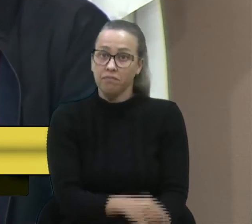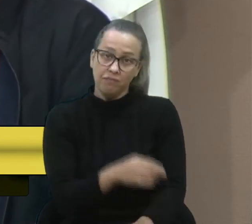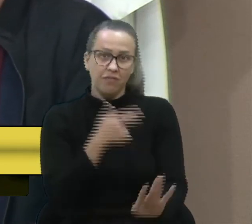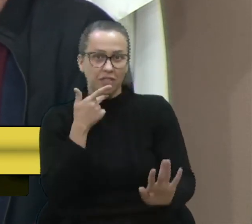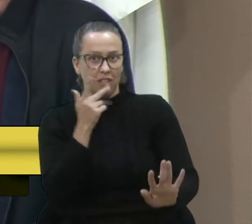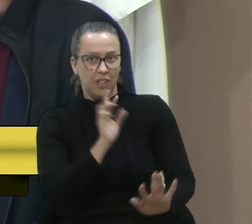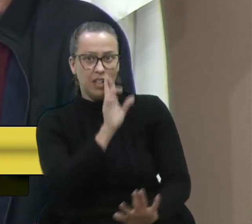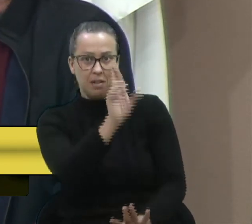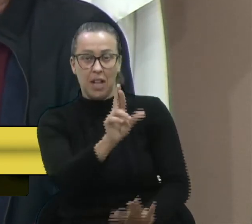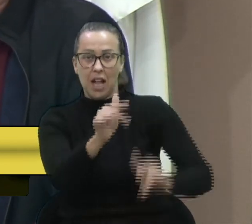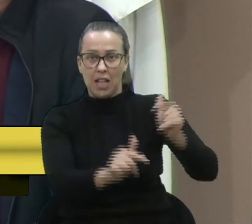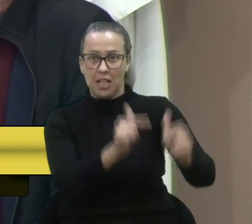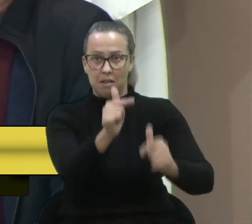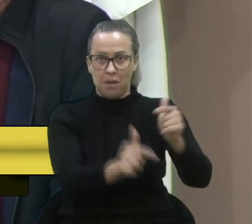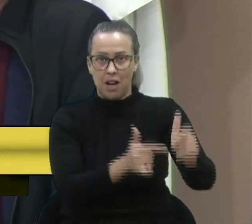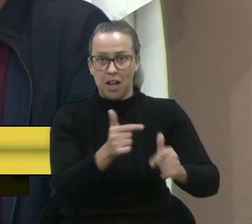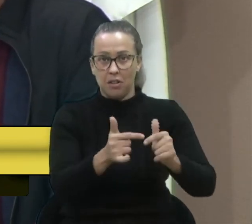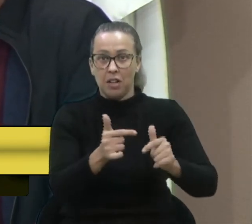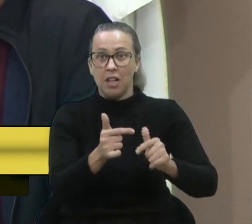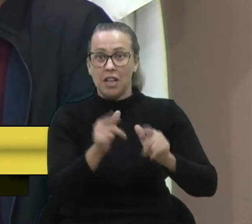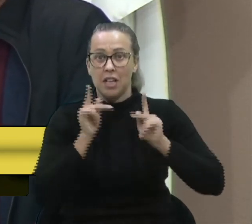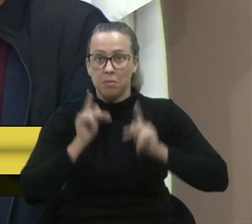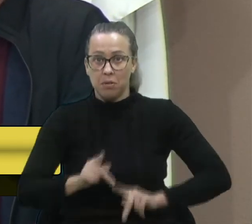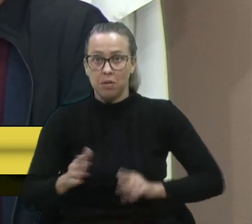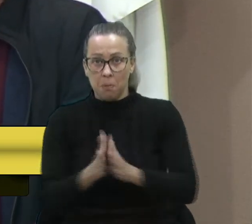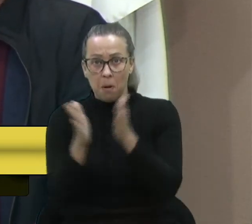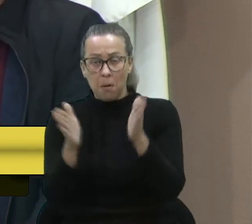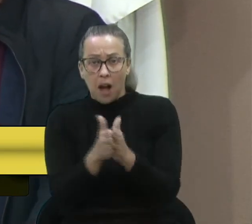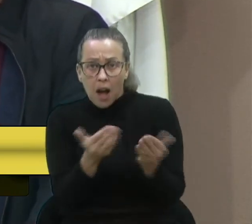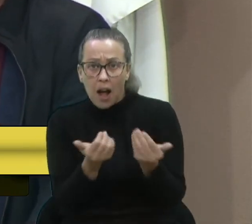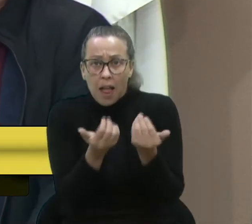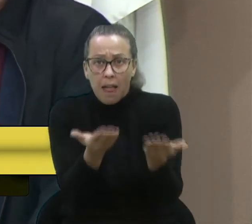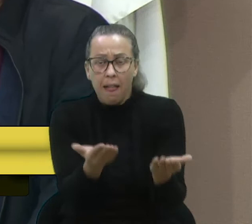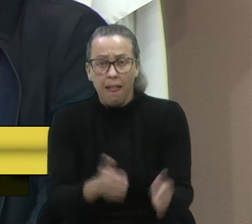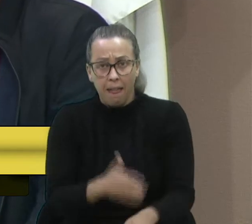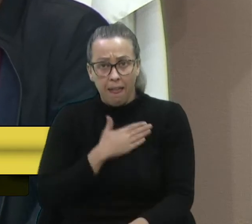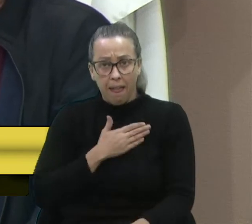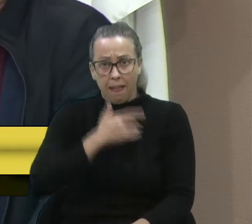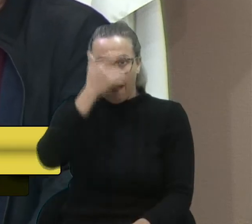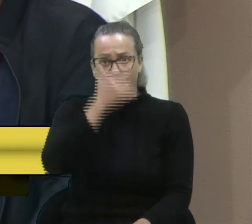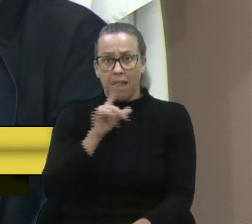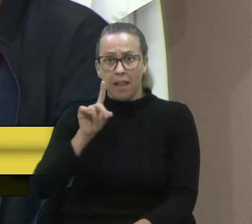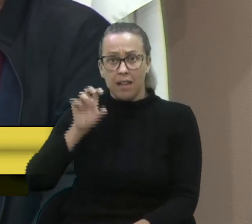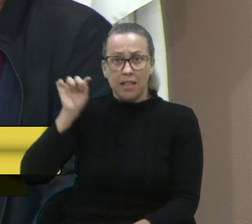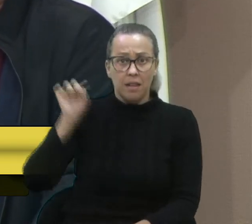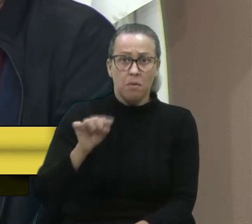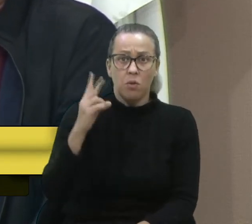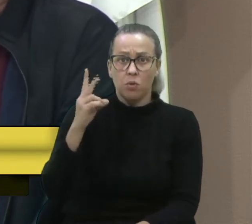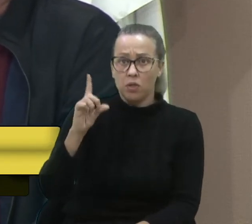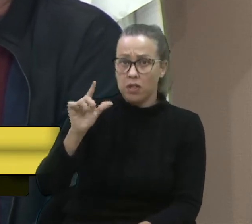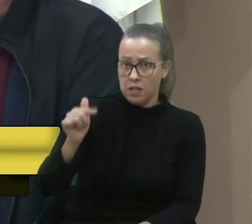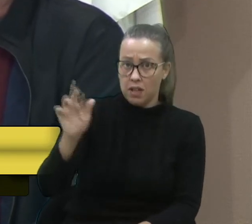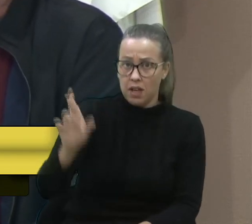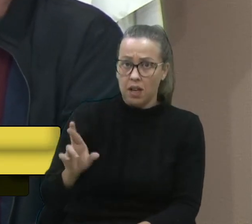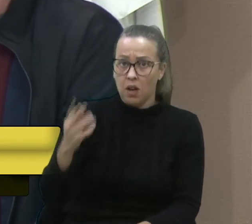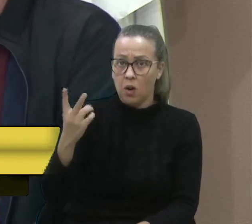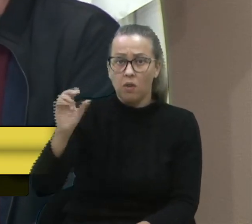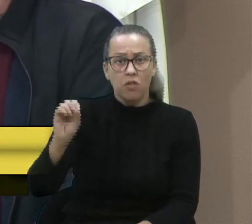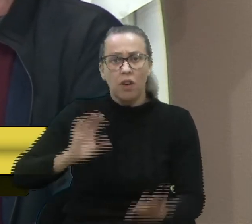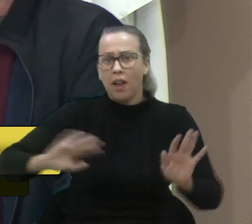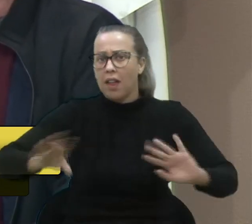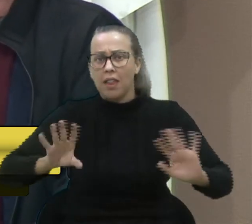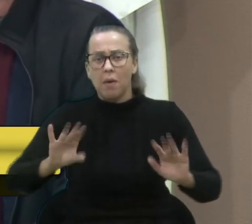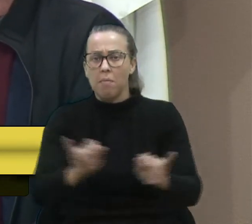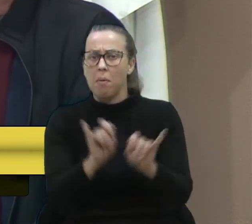desrepresentar, né, trabalhadores e as pessoas mais carentes, abra a mão, porque eu considero R$ 15.217,20 não ser